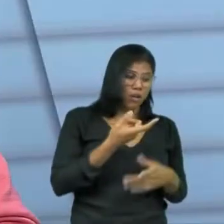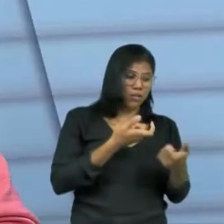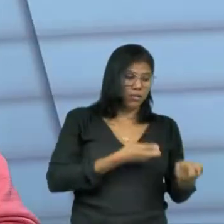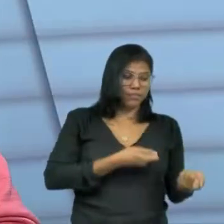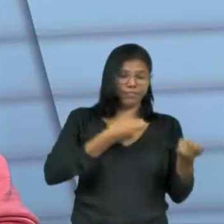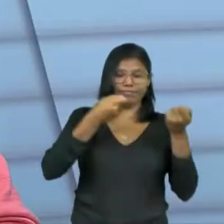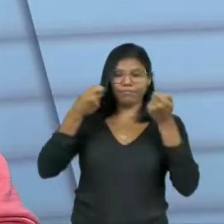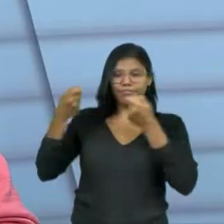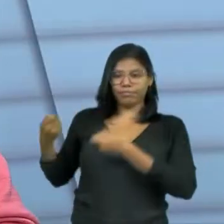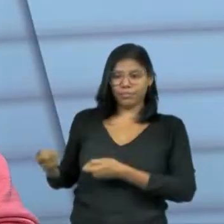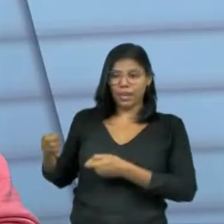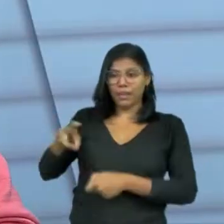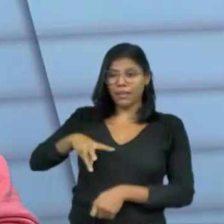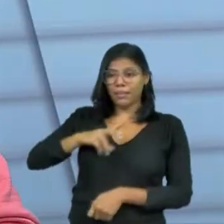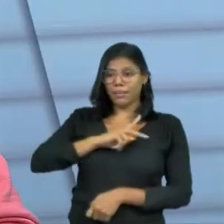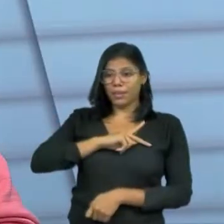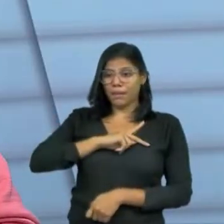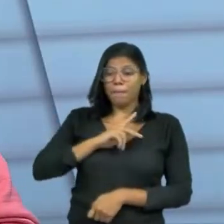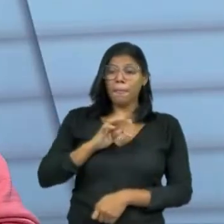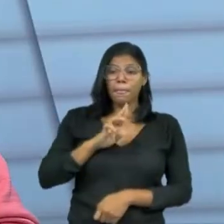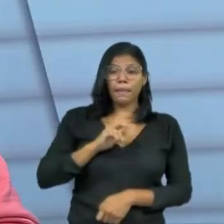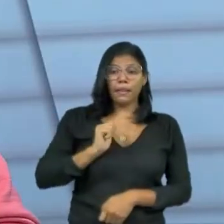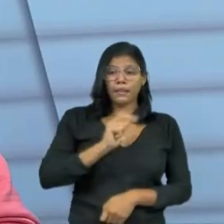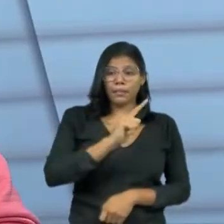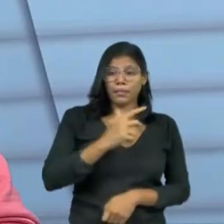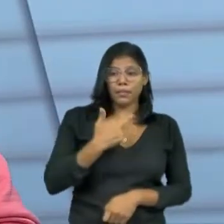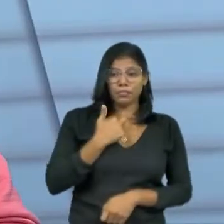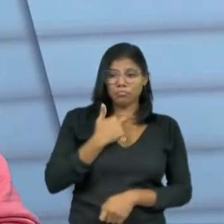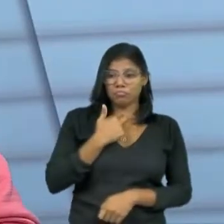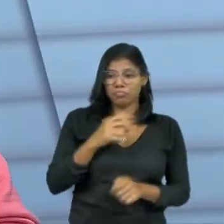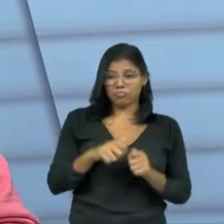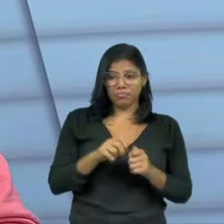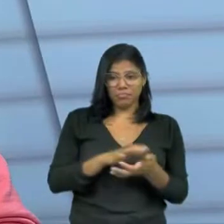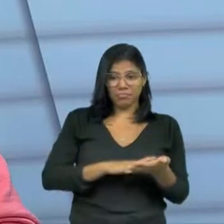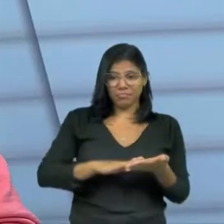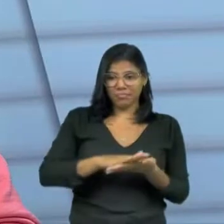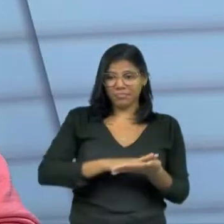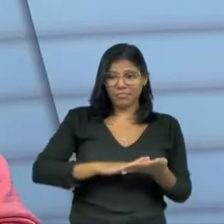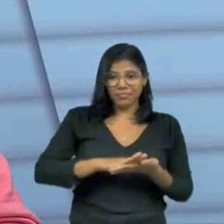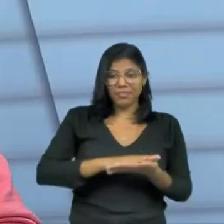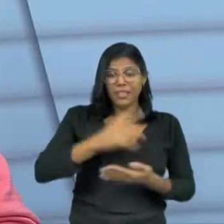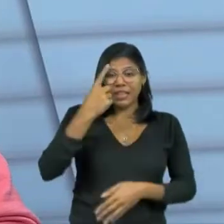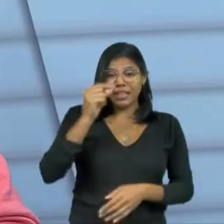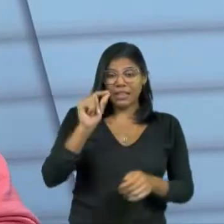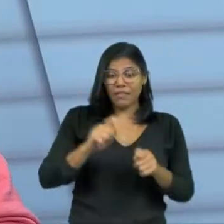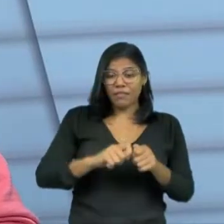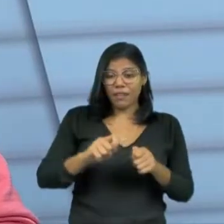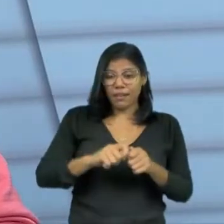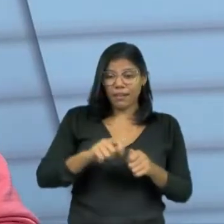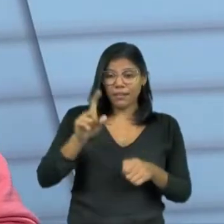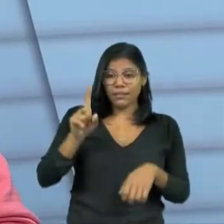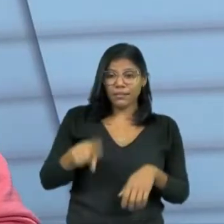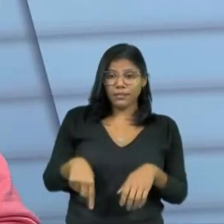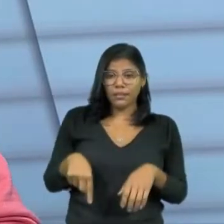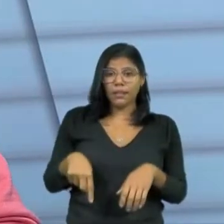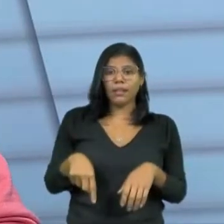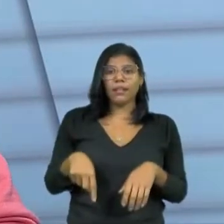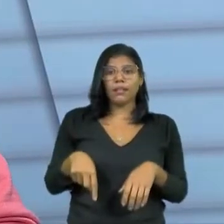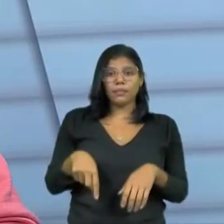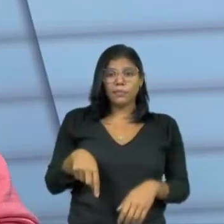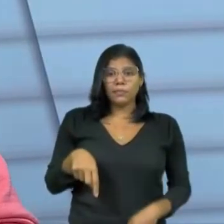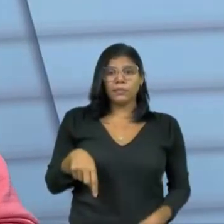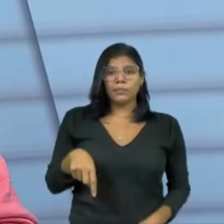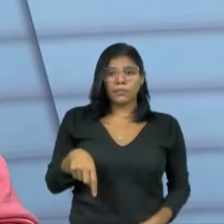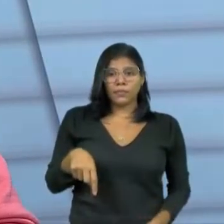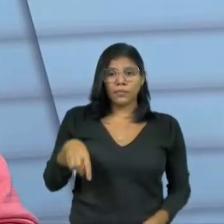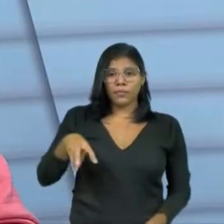é do Ministério Público. O tribunal mesmo, ele não pode agir. O tribunal, ele não pode... Ele não age de ofício, não? Não, ele não pode caçar registro. Então, assim,